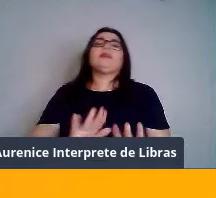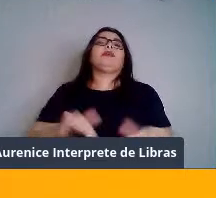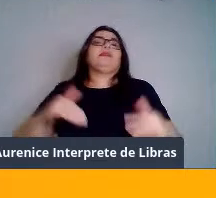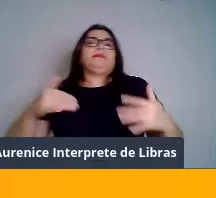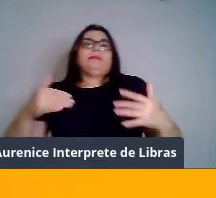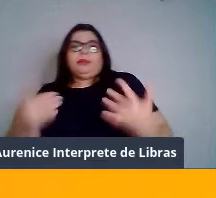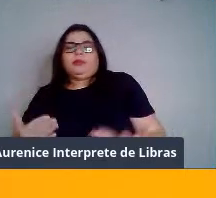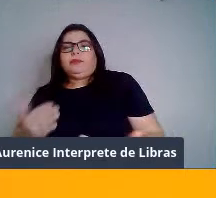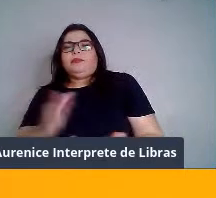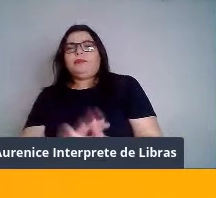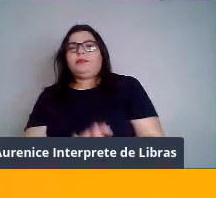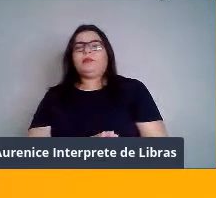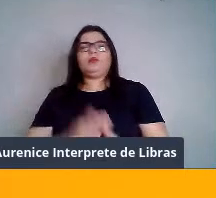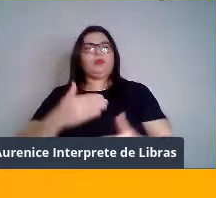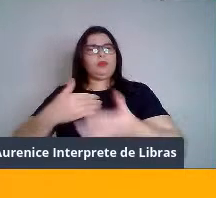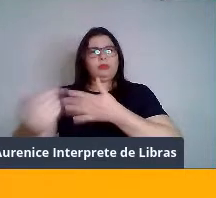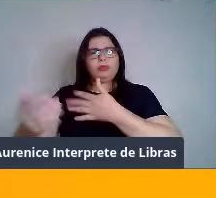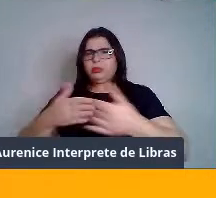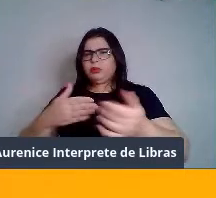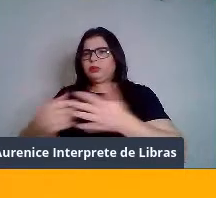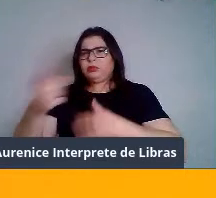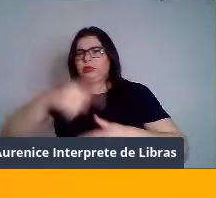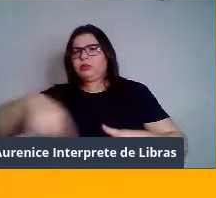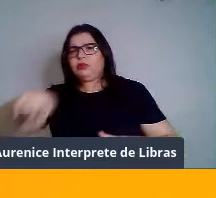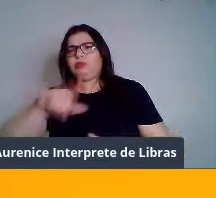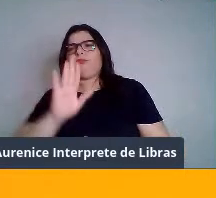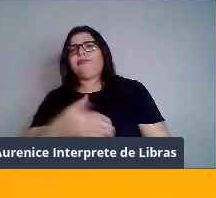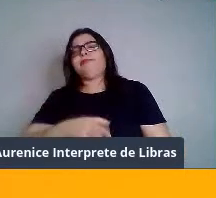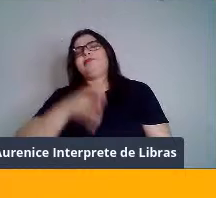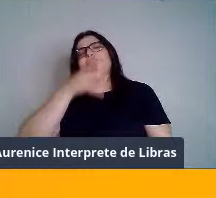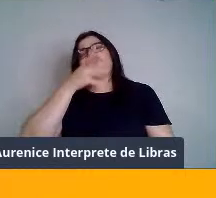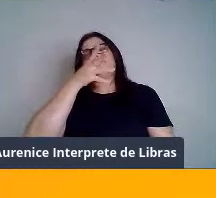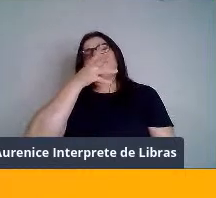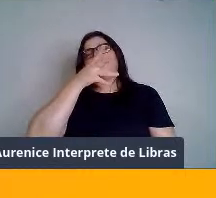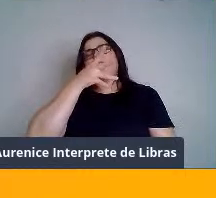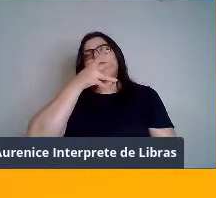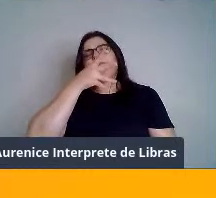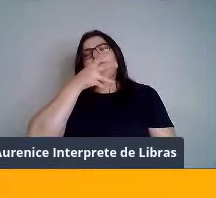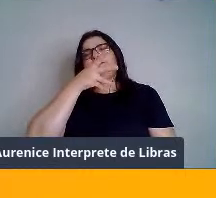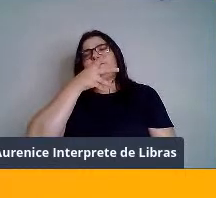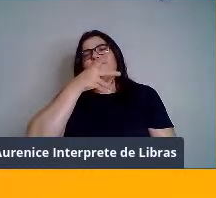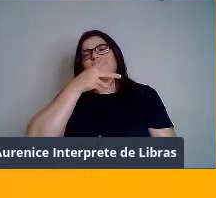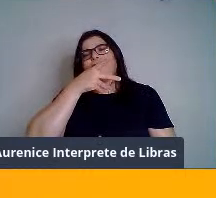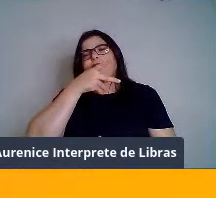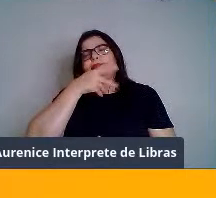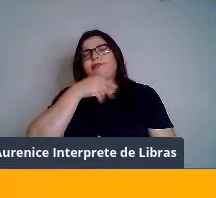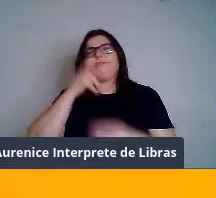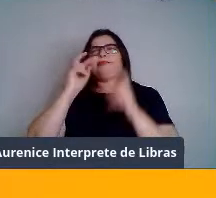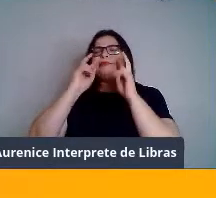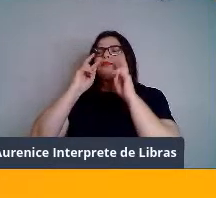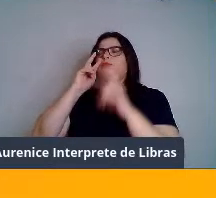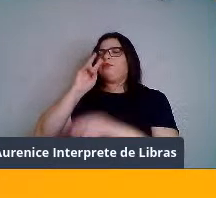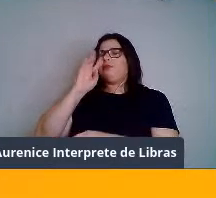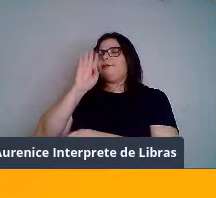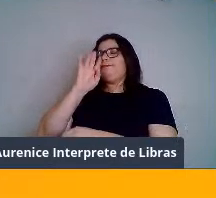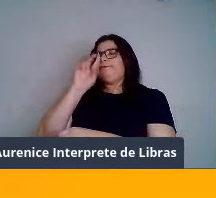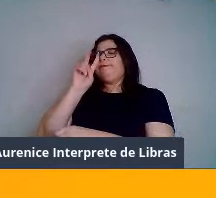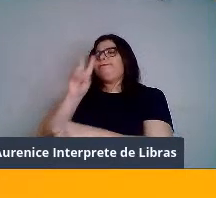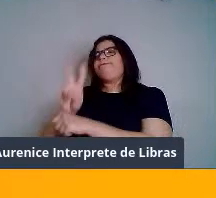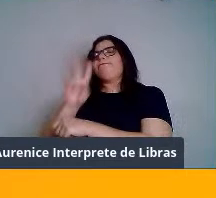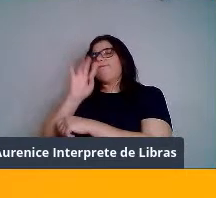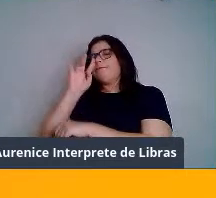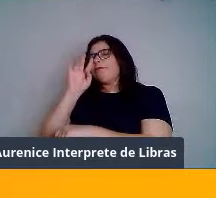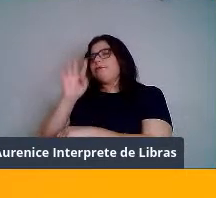Bem, qualquer um de vocês que já demorou um tempo, dedicou um tempo observando o lagarto na natureza, já deve ter observado que